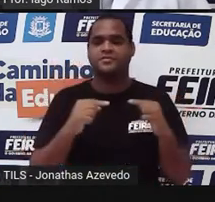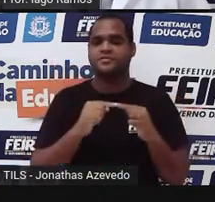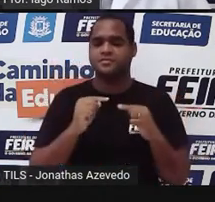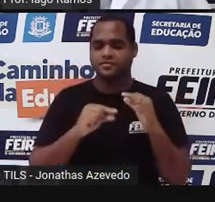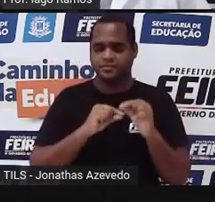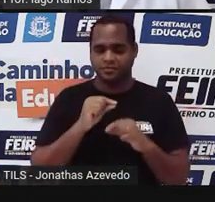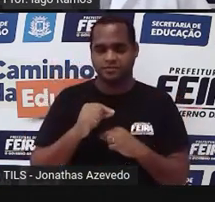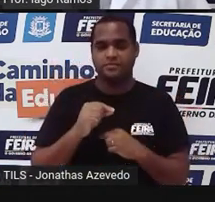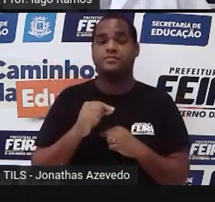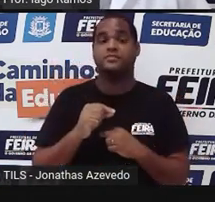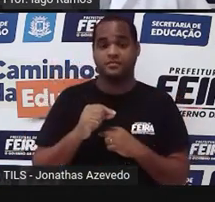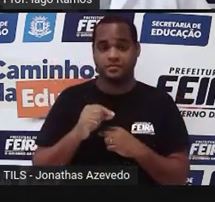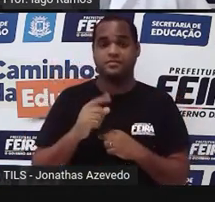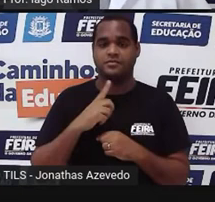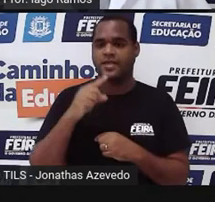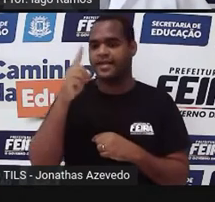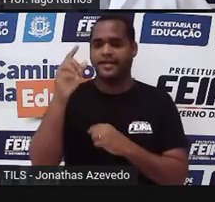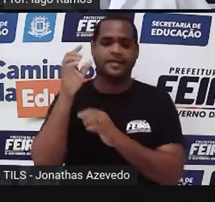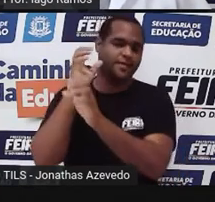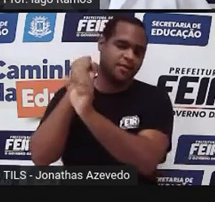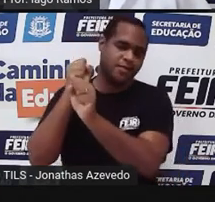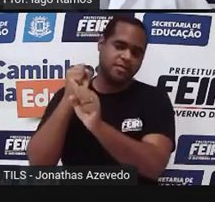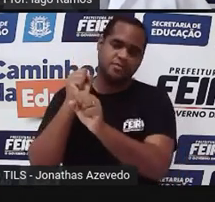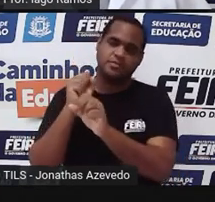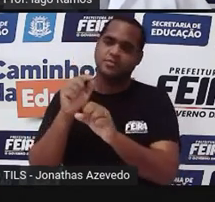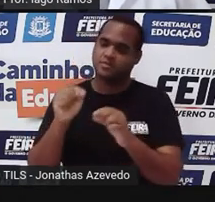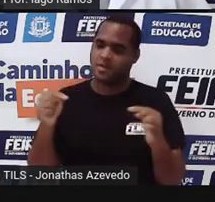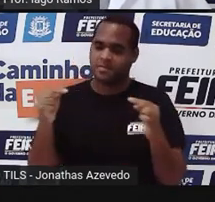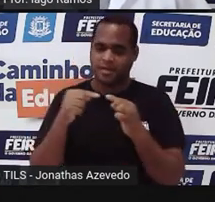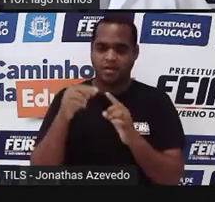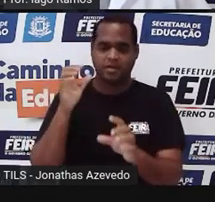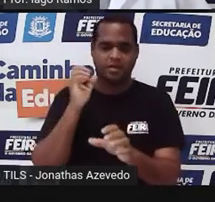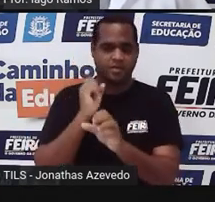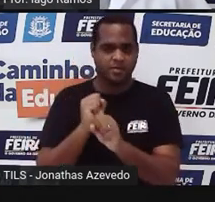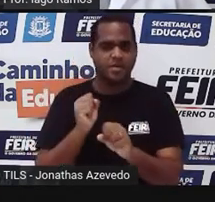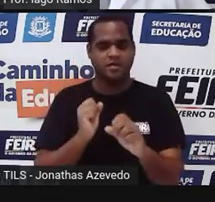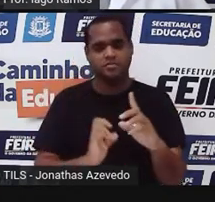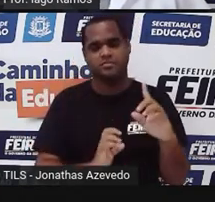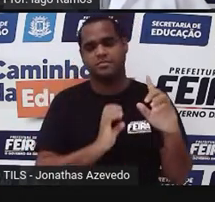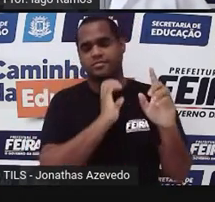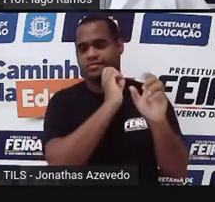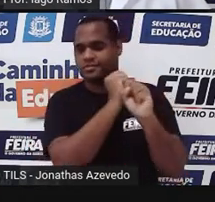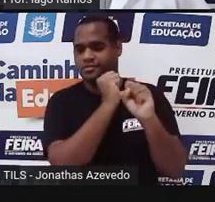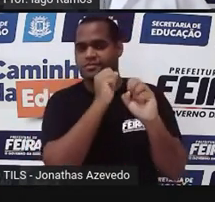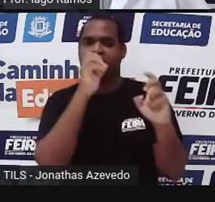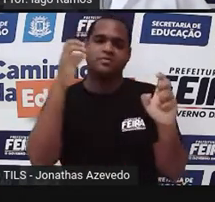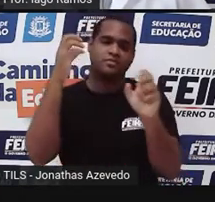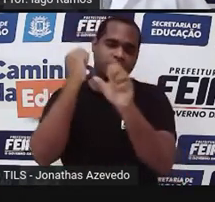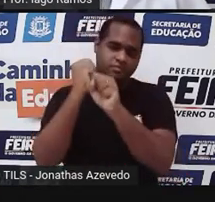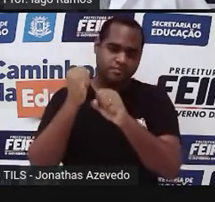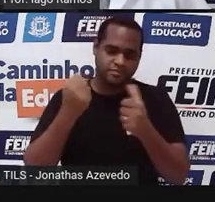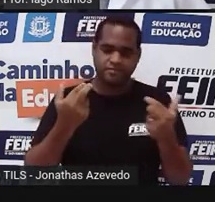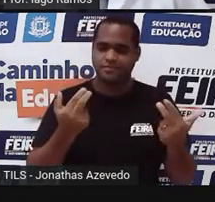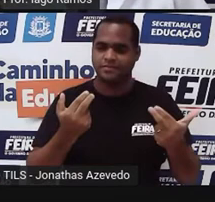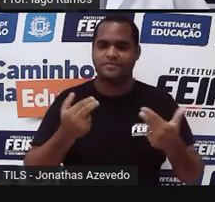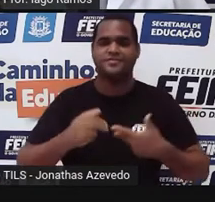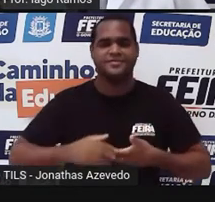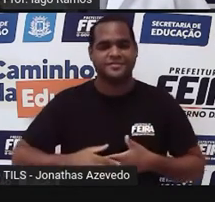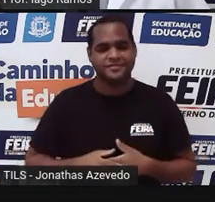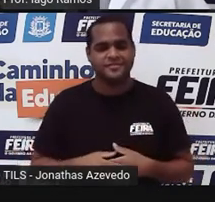mede a mesma coisa que esse, mede a mesma coisa que esse e mede a mesma coisa que esse. Tá bom?